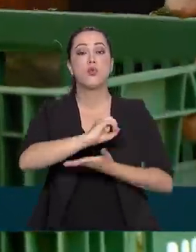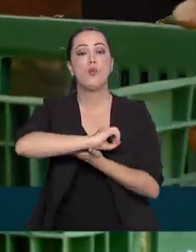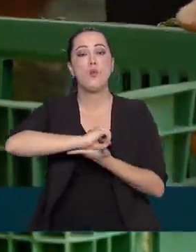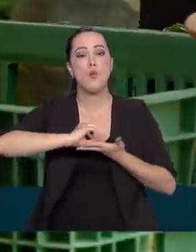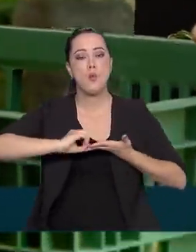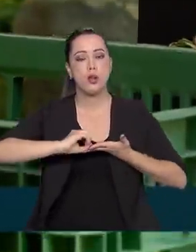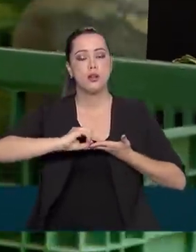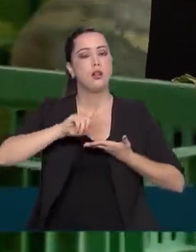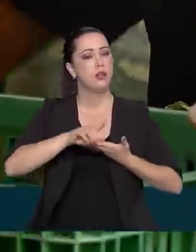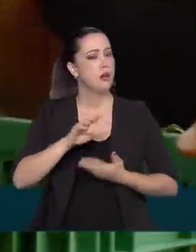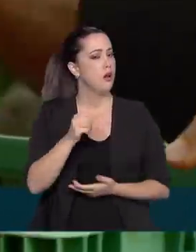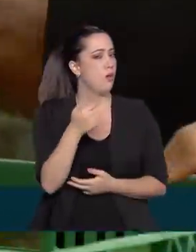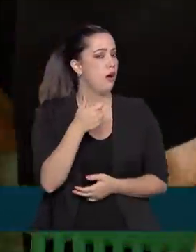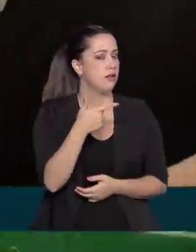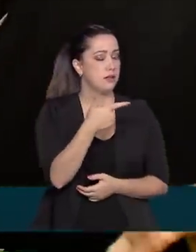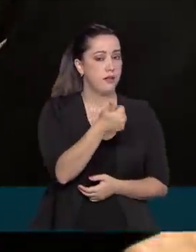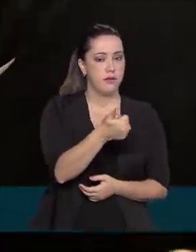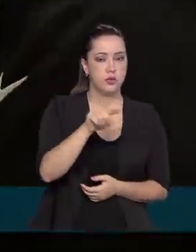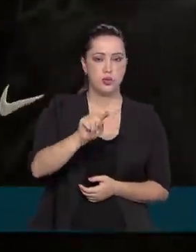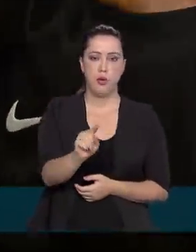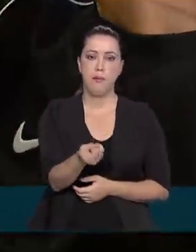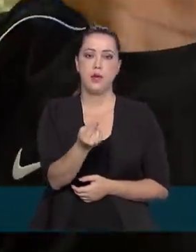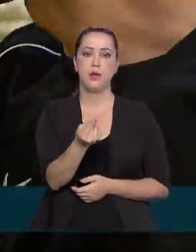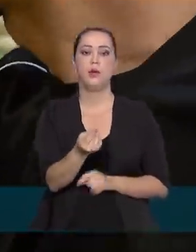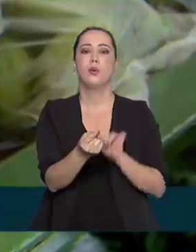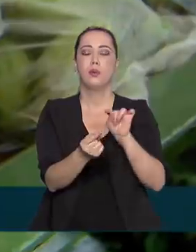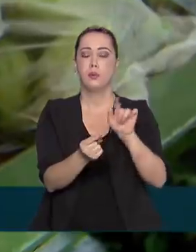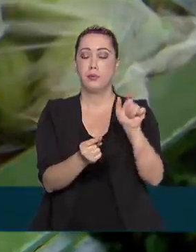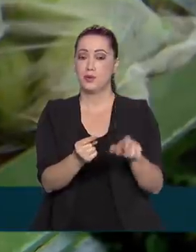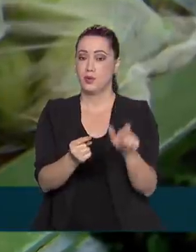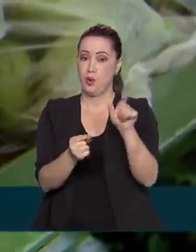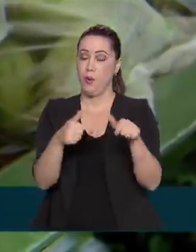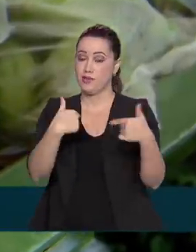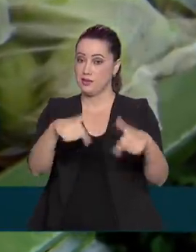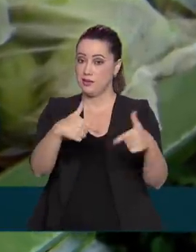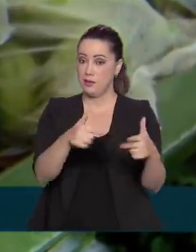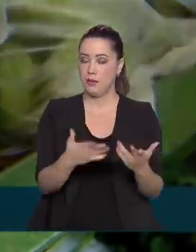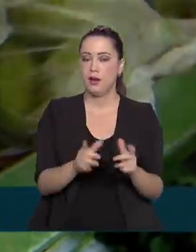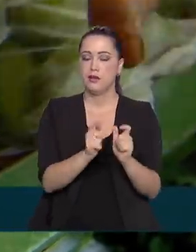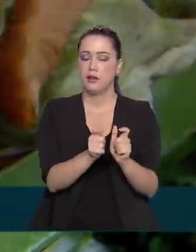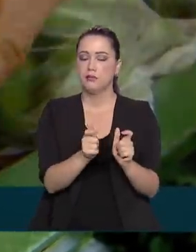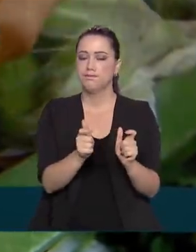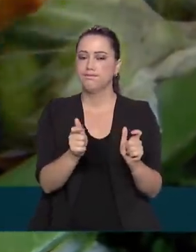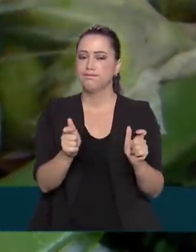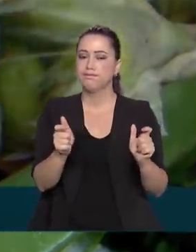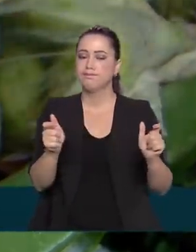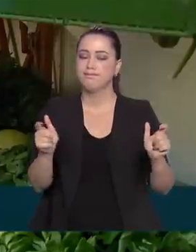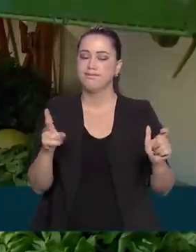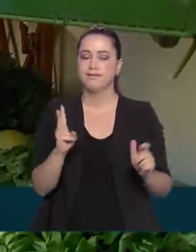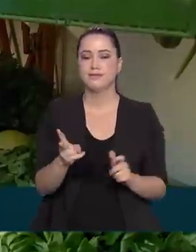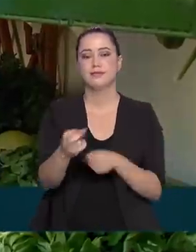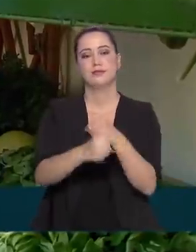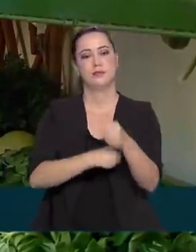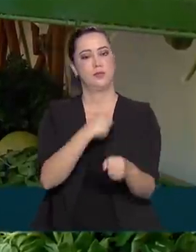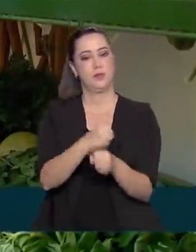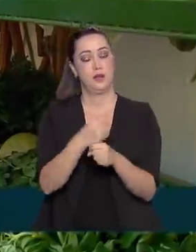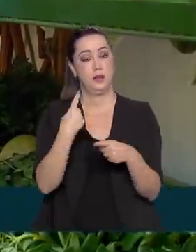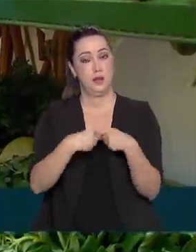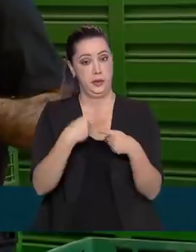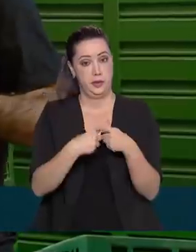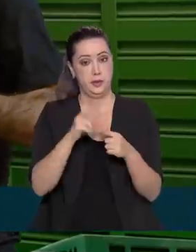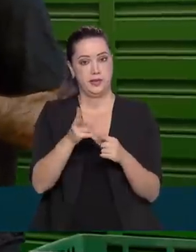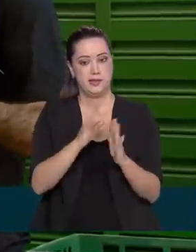21 mil e 400 produtores. E o setor cresce a cada ano por causa da